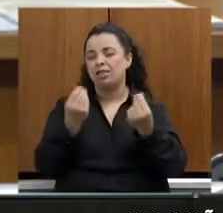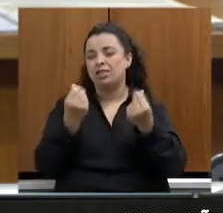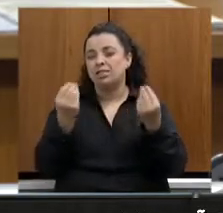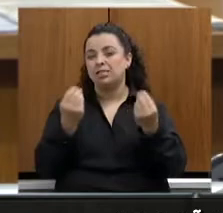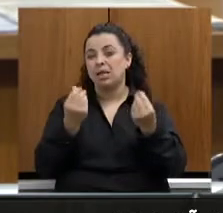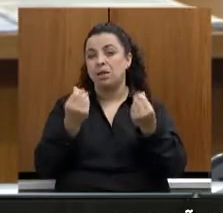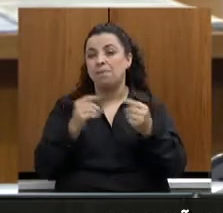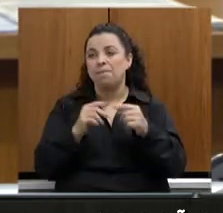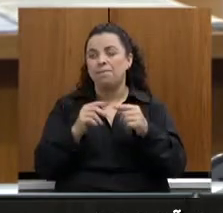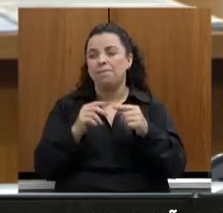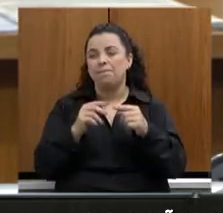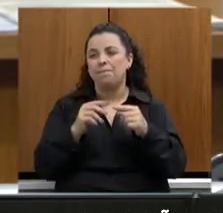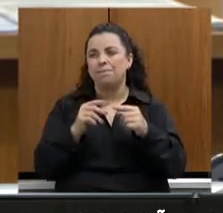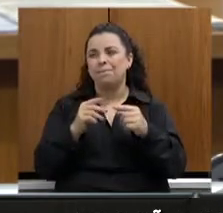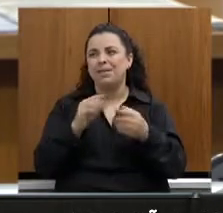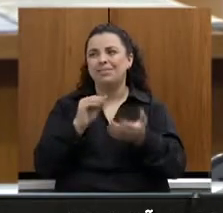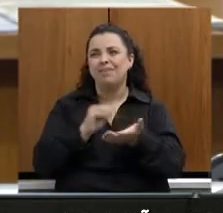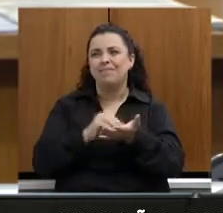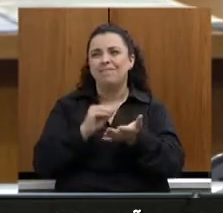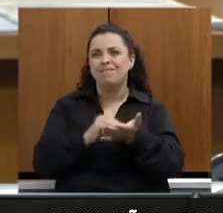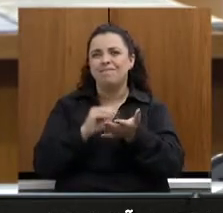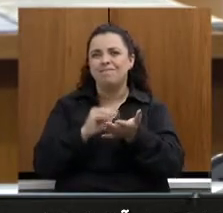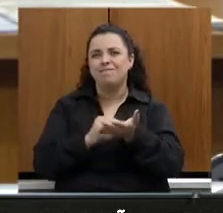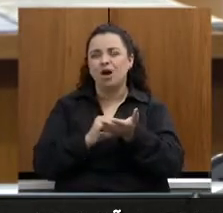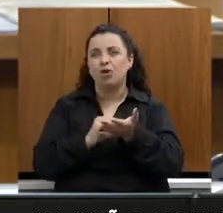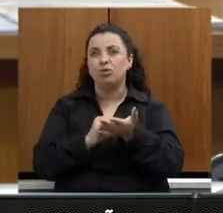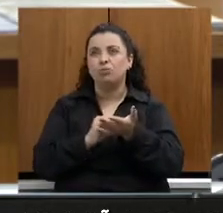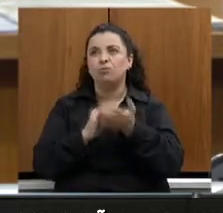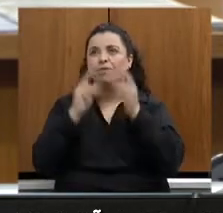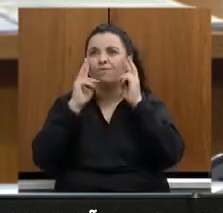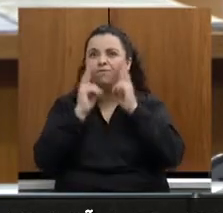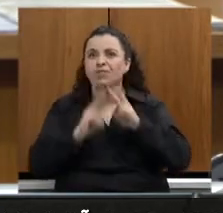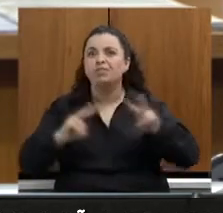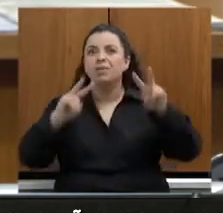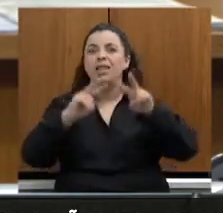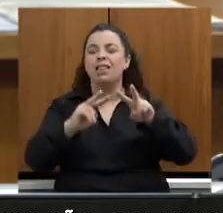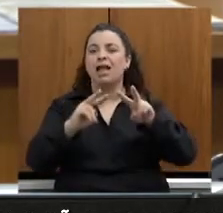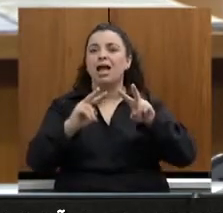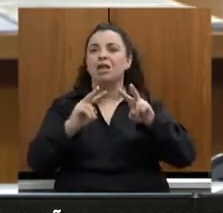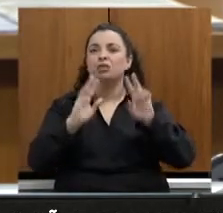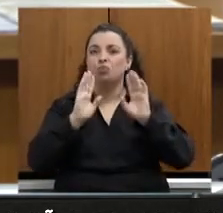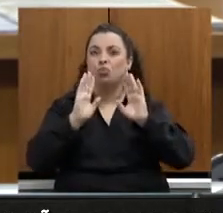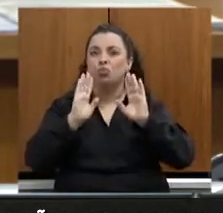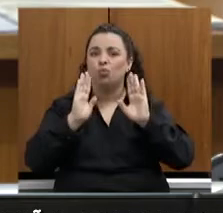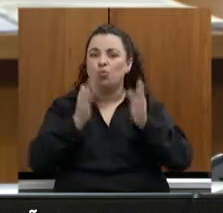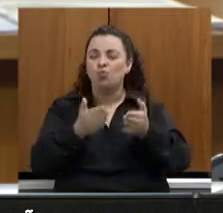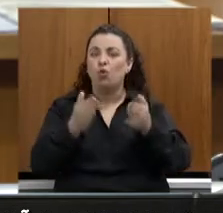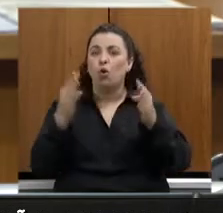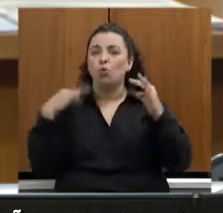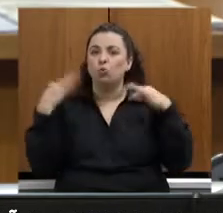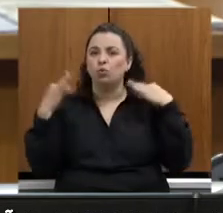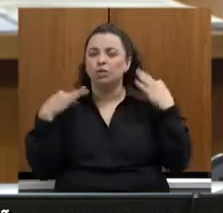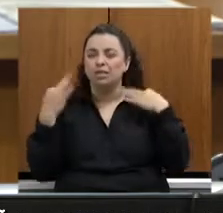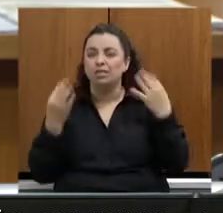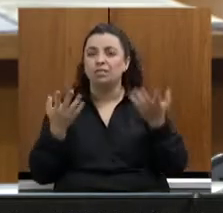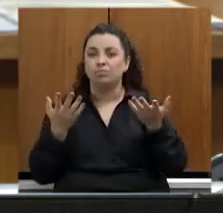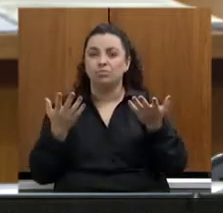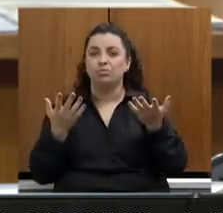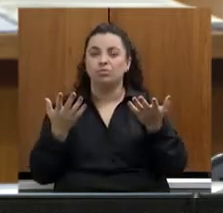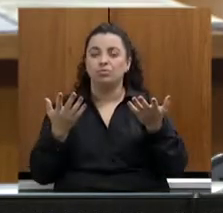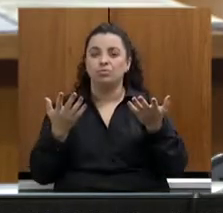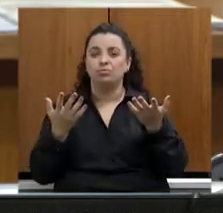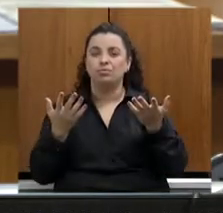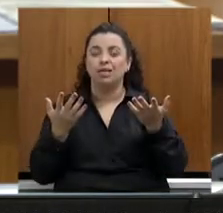turisticamente quanto na questão do controle da qualidade, que é a